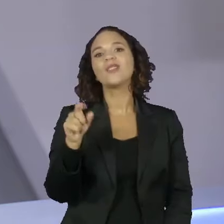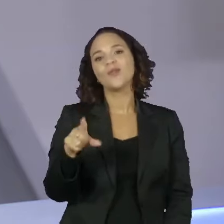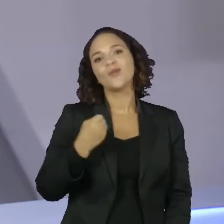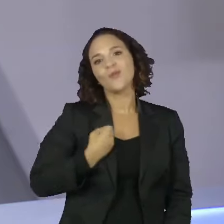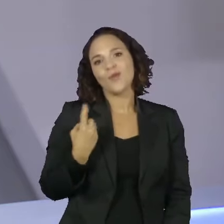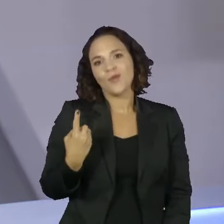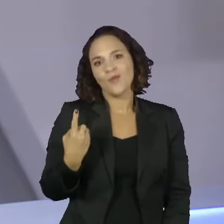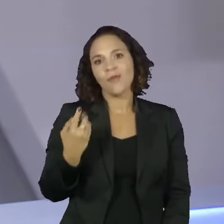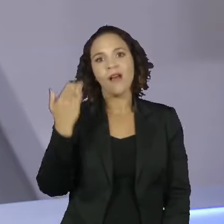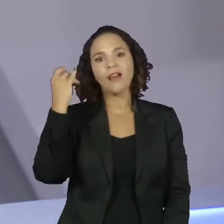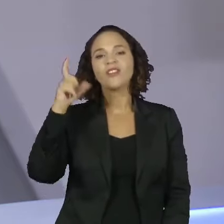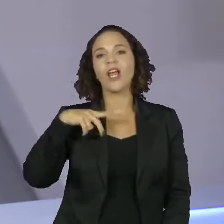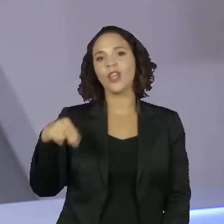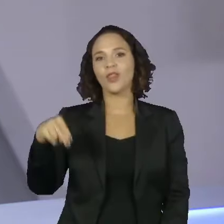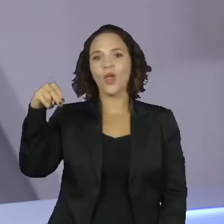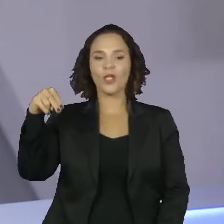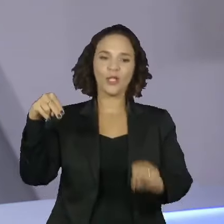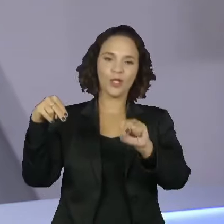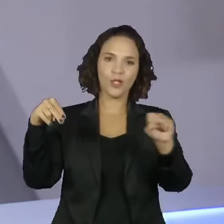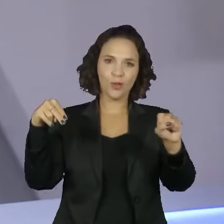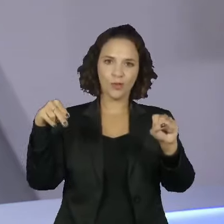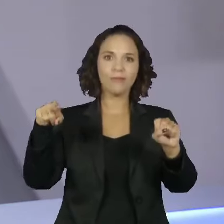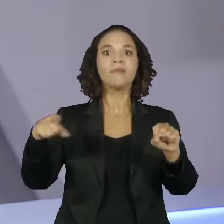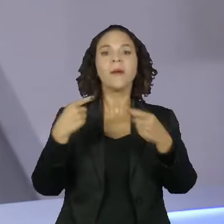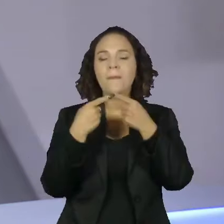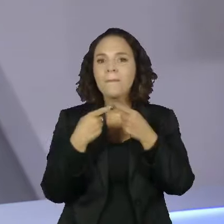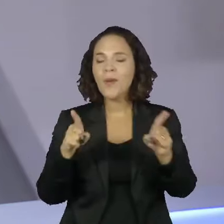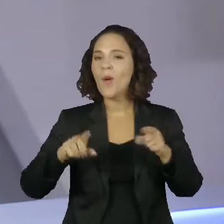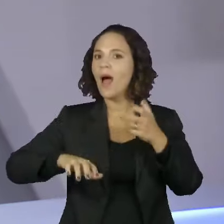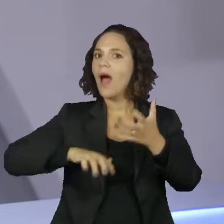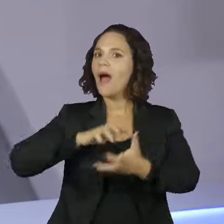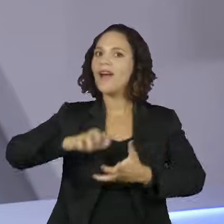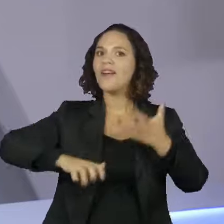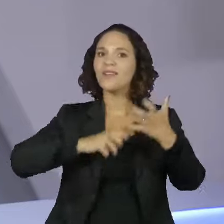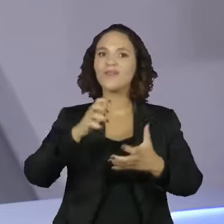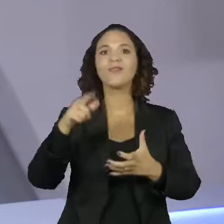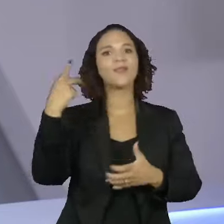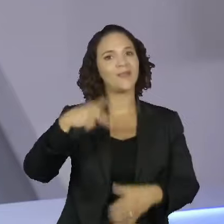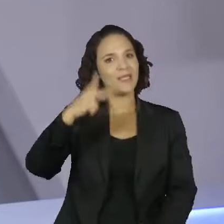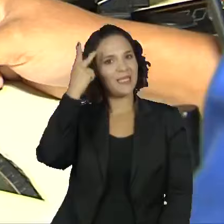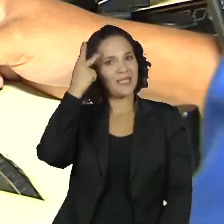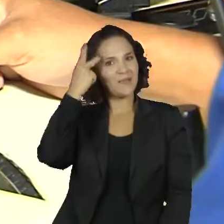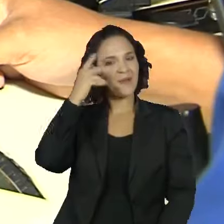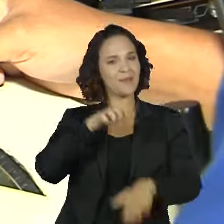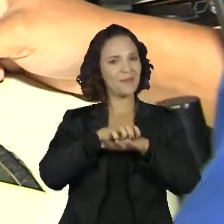como linha Norte-Sul e inaugurou uma revolução no transporte paulista.